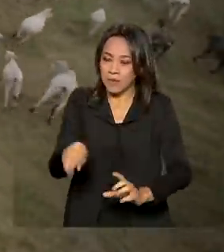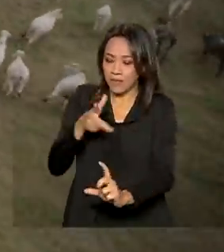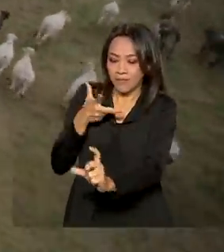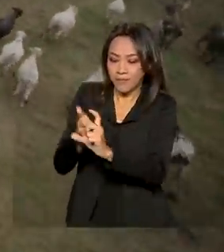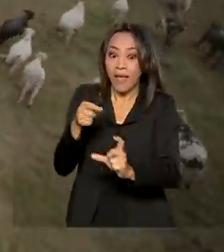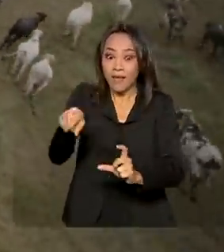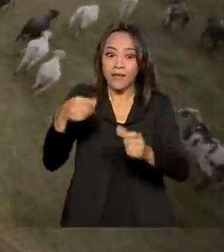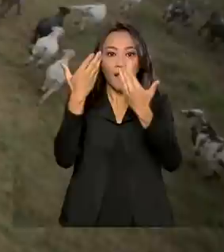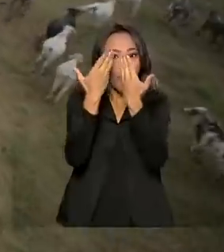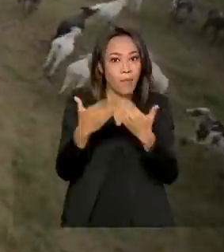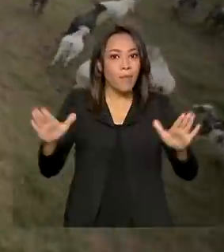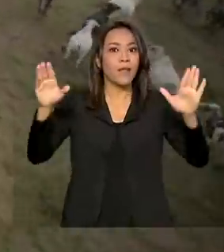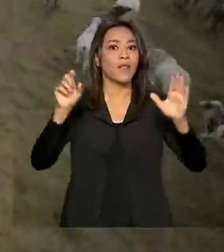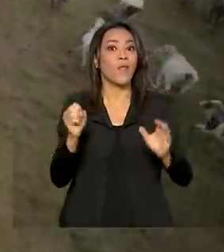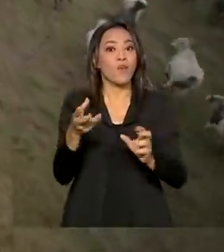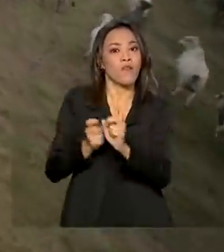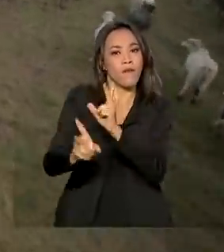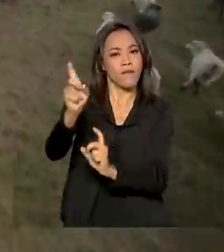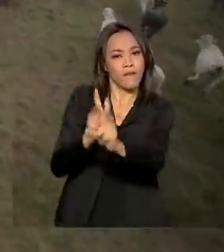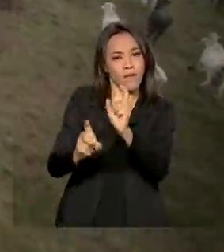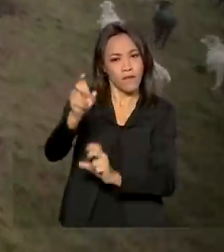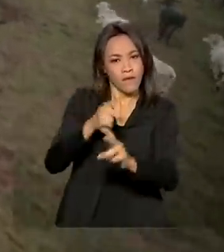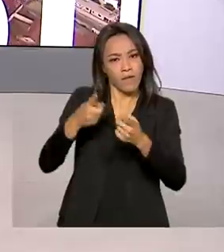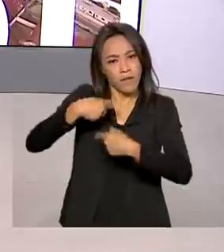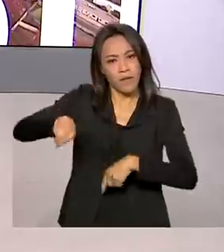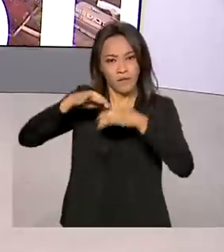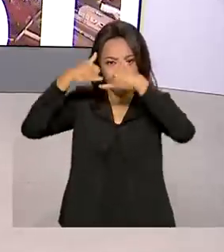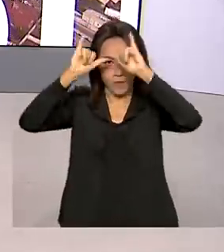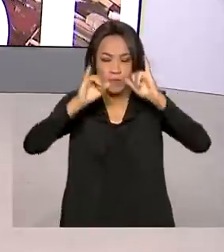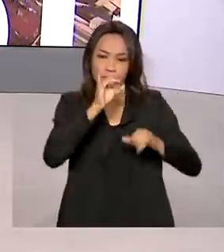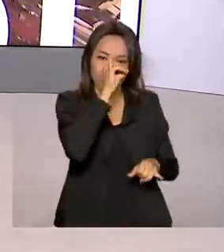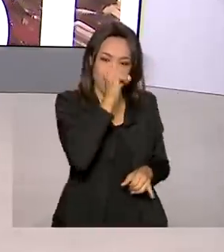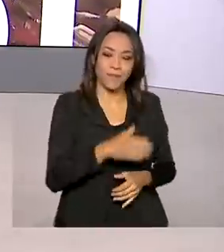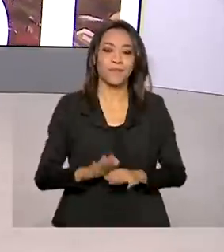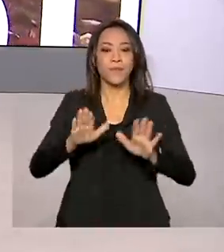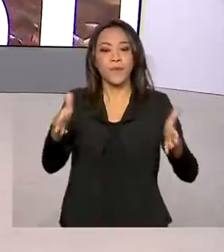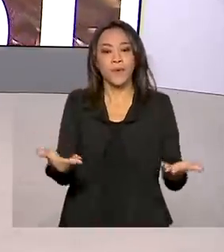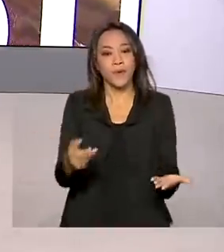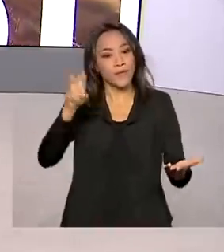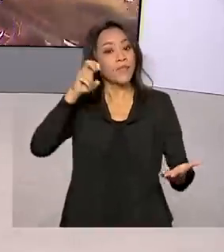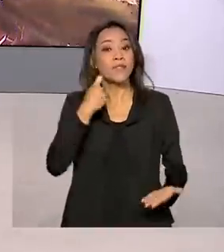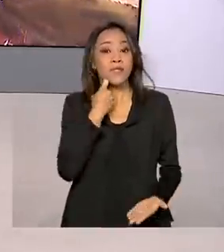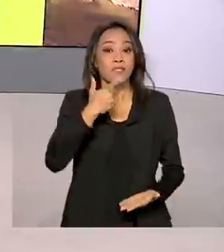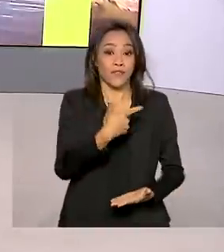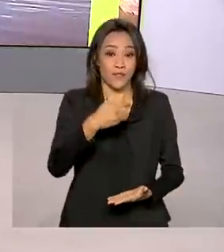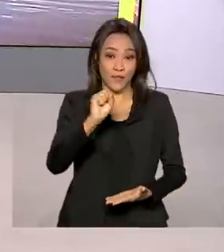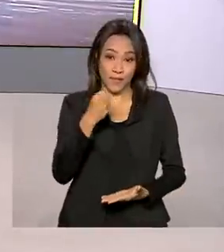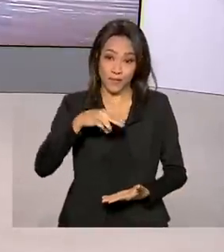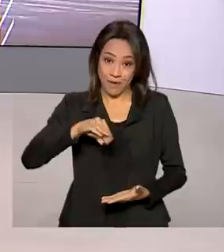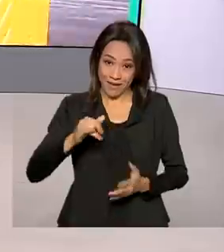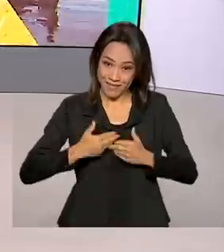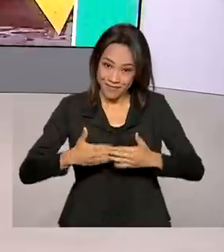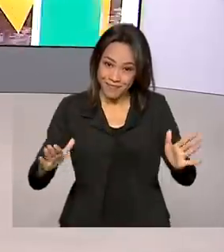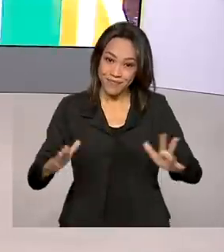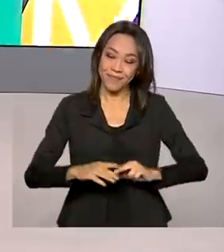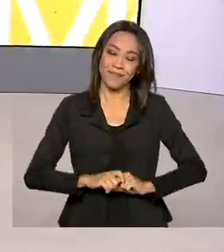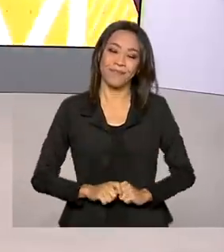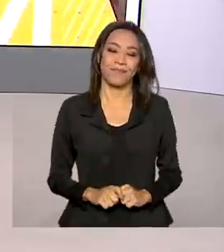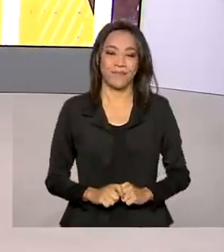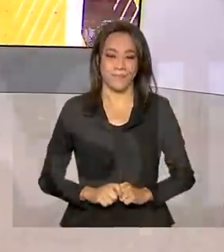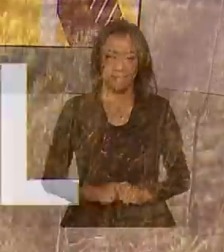mercados para a carne bovina e suína do país. Sexta-feira, 28 de maio, o Brasil em Dia está no ar.